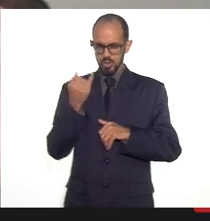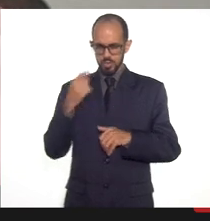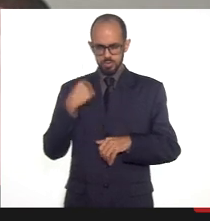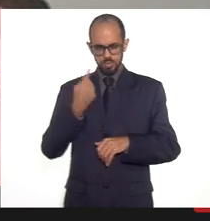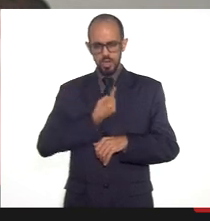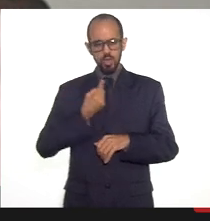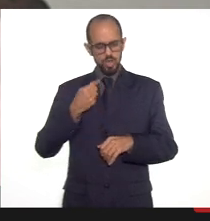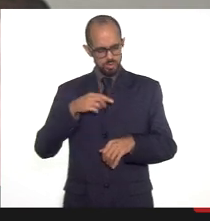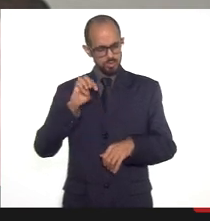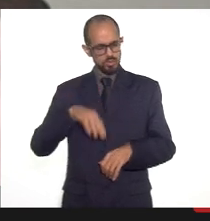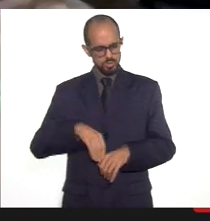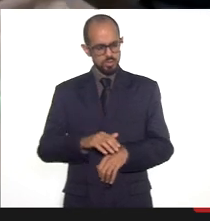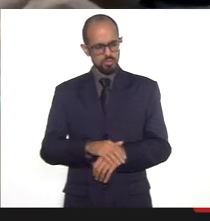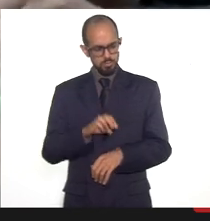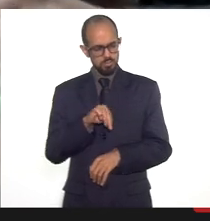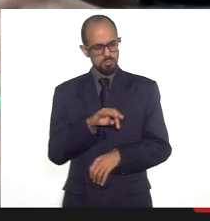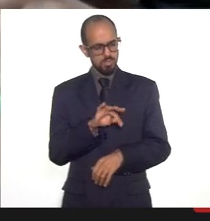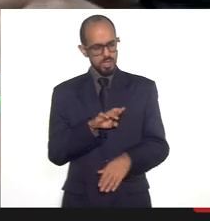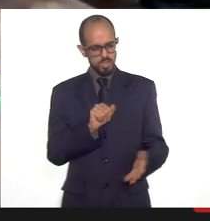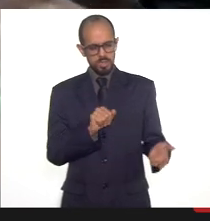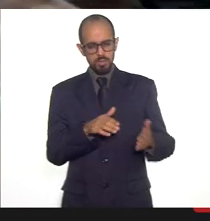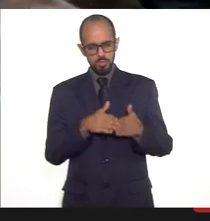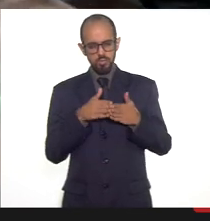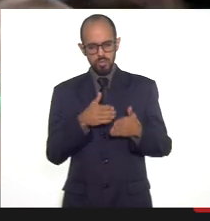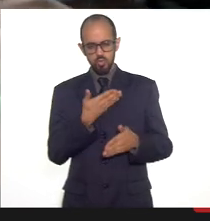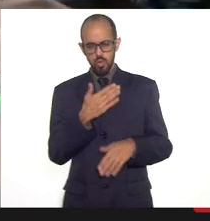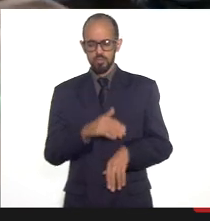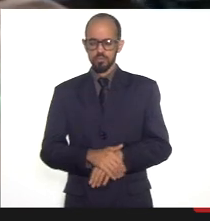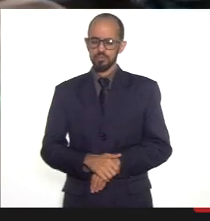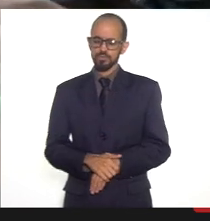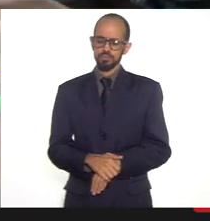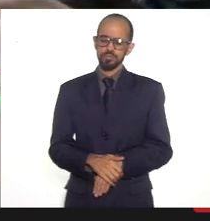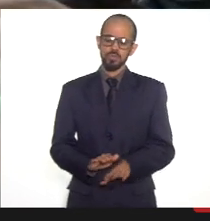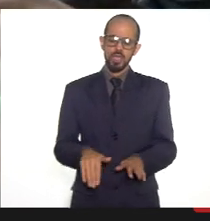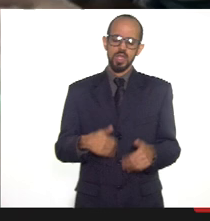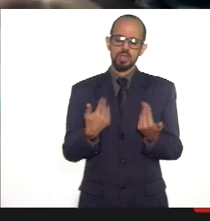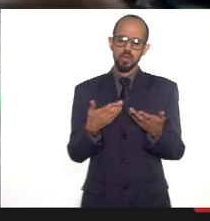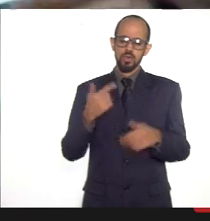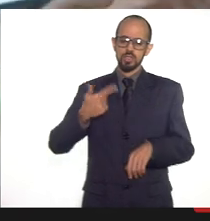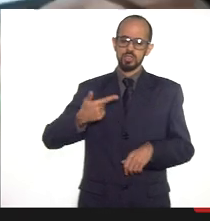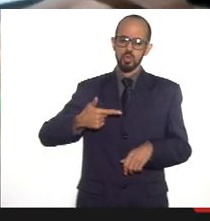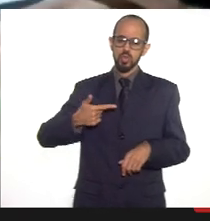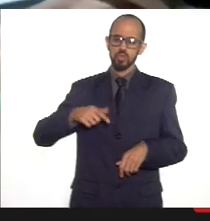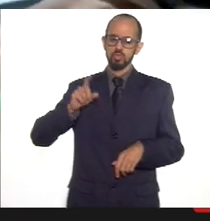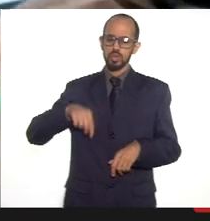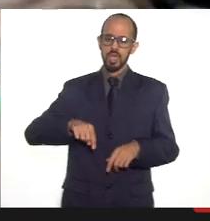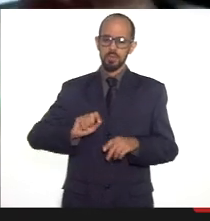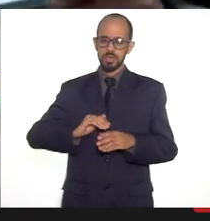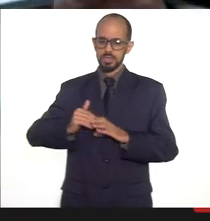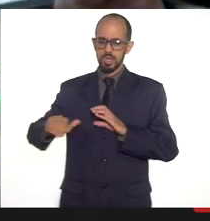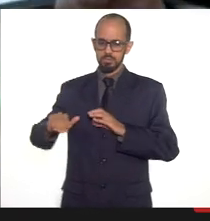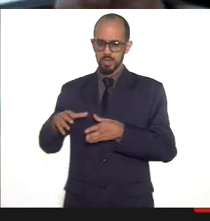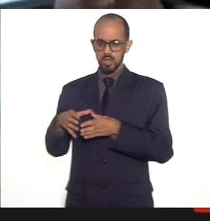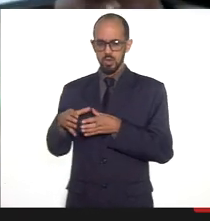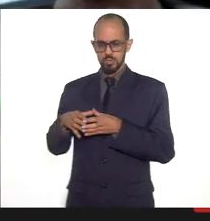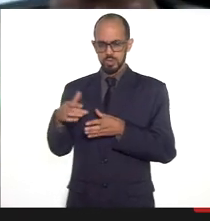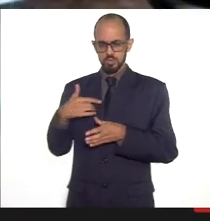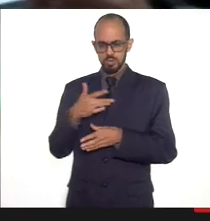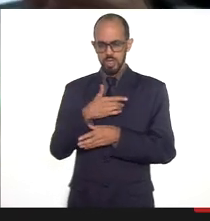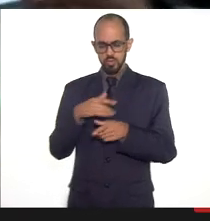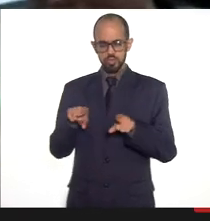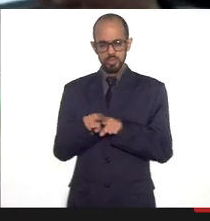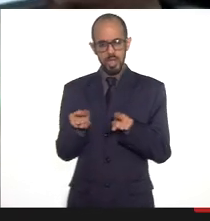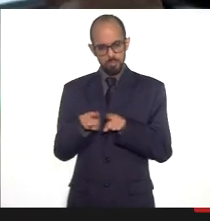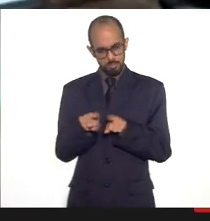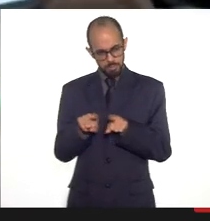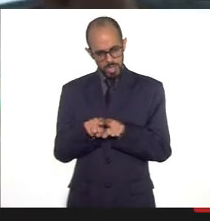Marta Encaminho deputada pode deixar a segunda coisa que a senhora solicitou que é para ser encaminhada à Comissão de Saúde que a gente vai providenciar